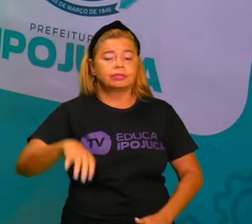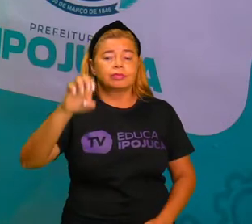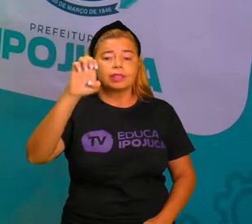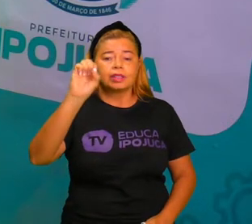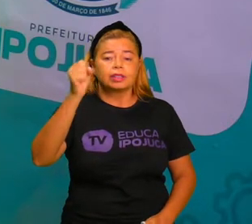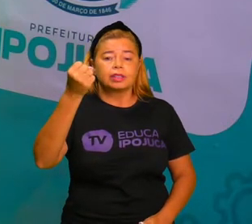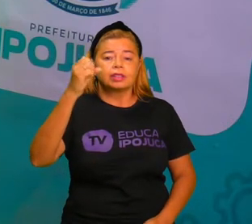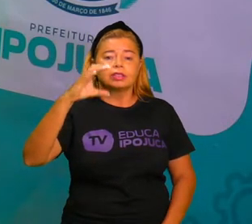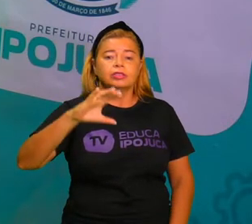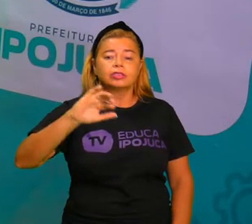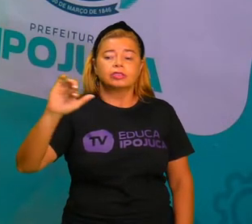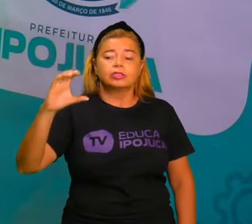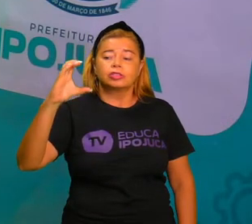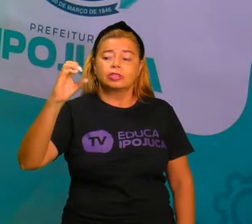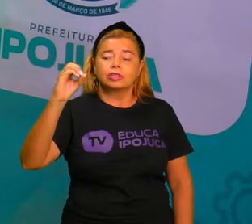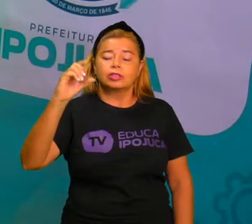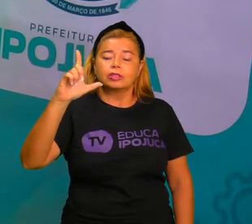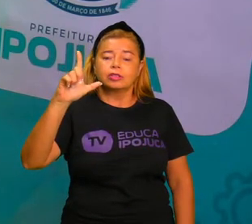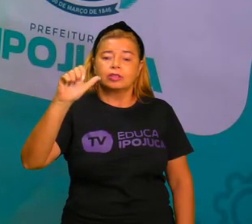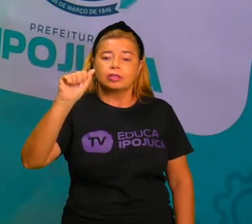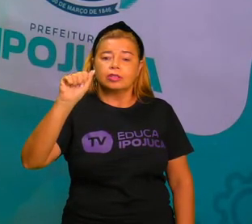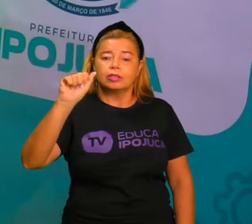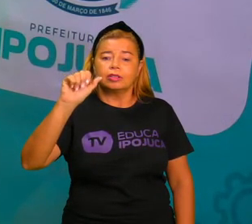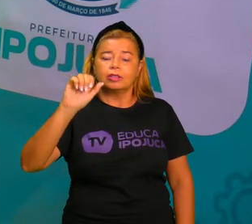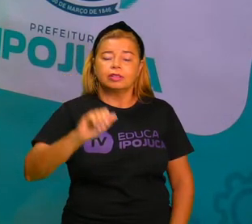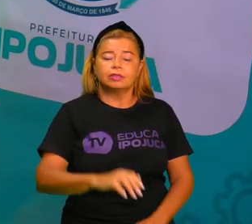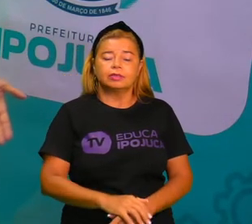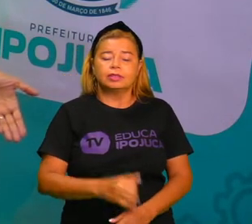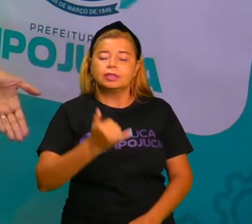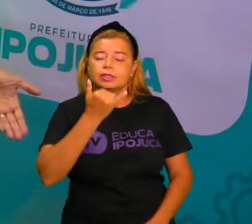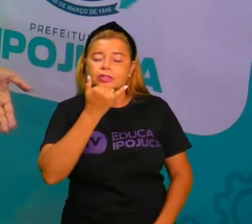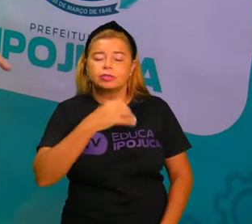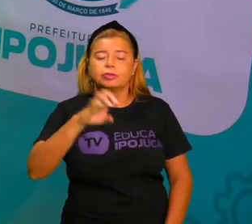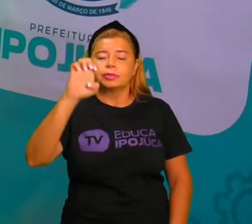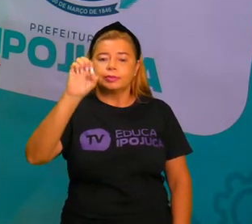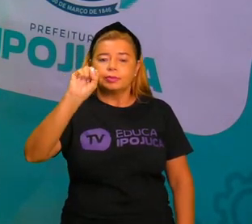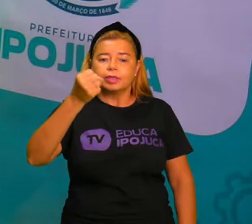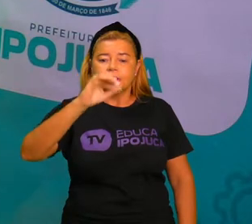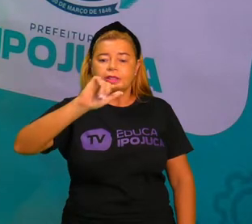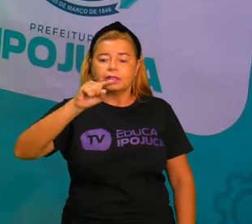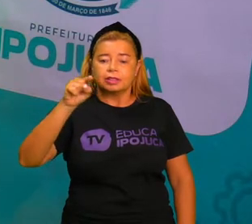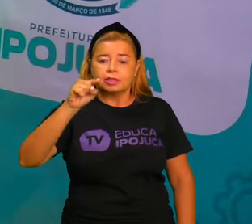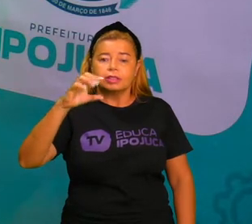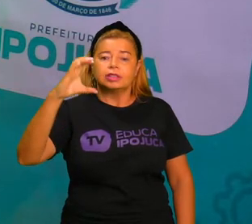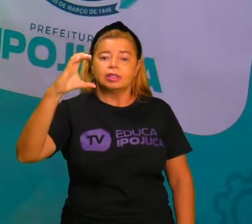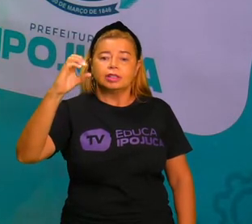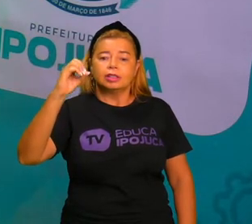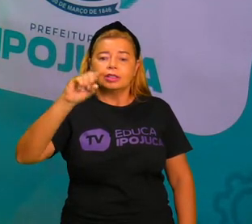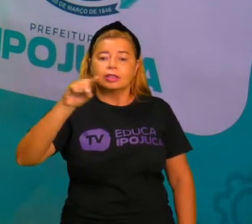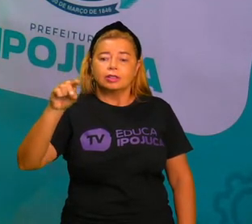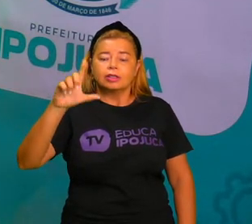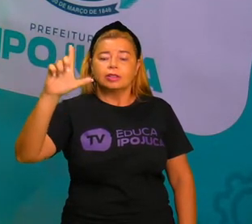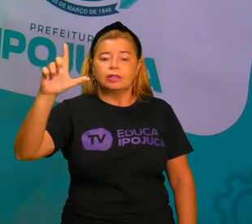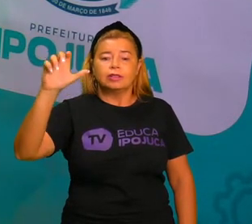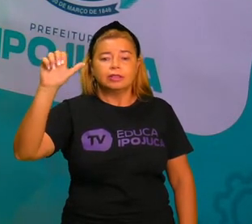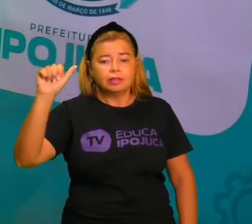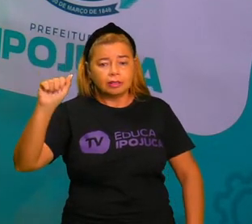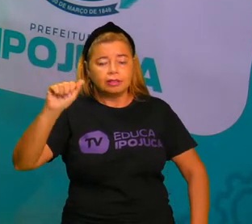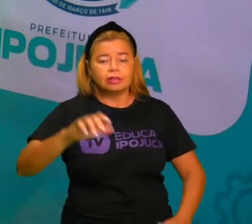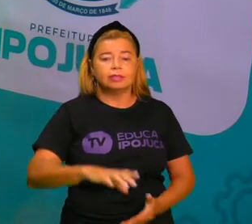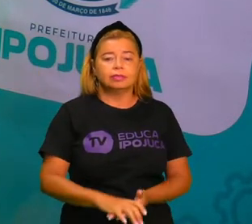Es-co-la. Três sílabas. Então, essa é a parte